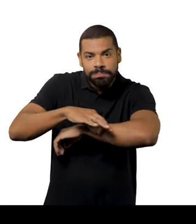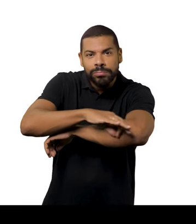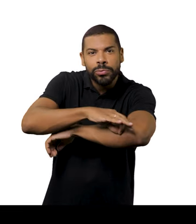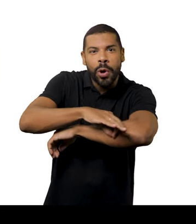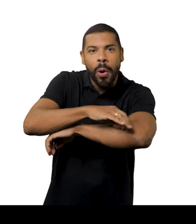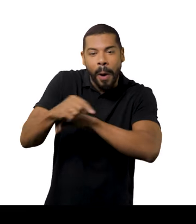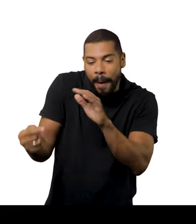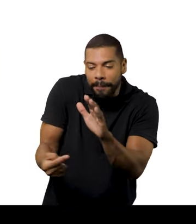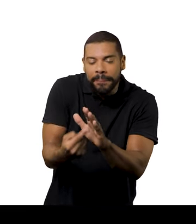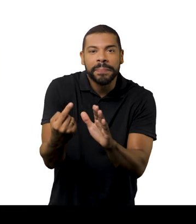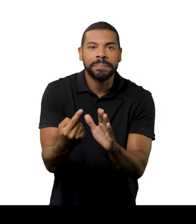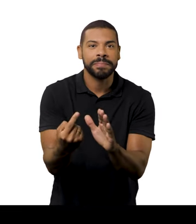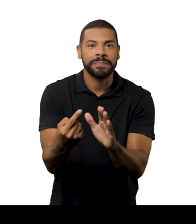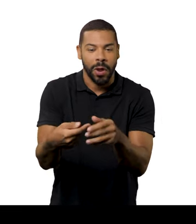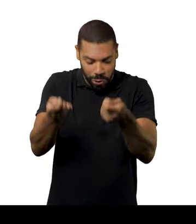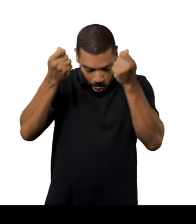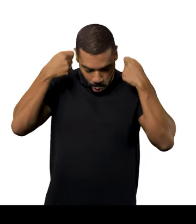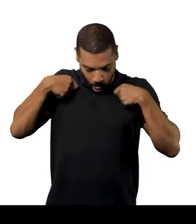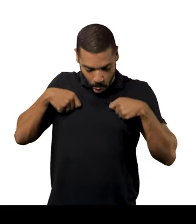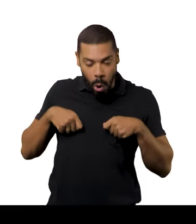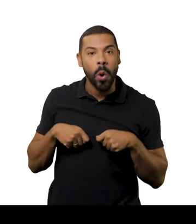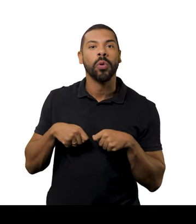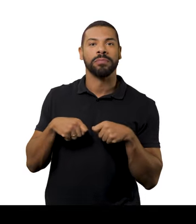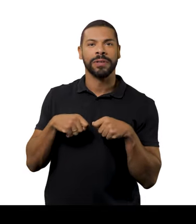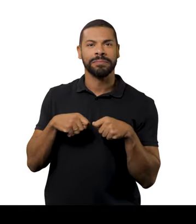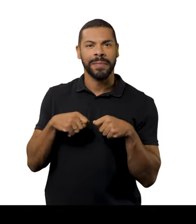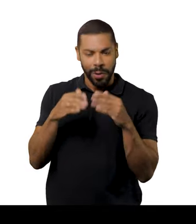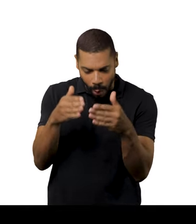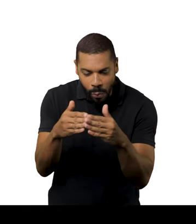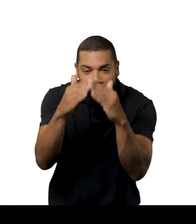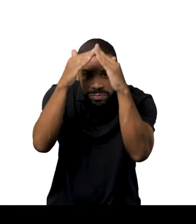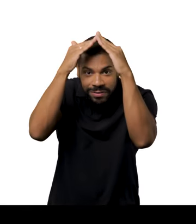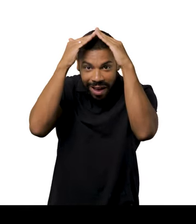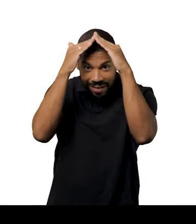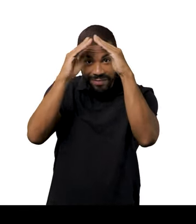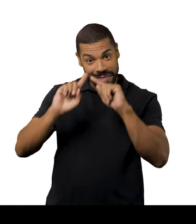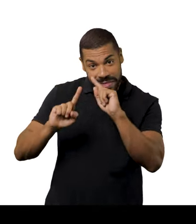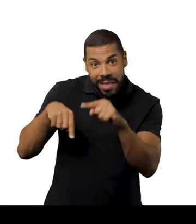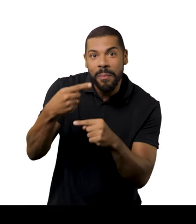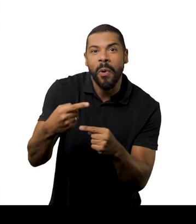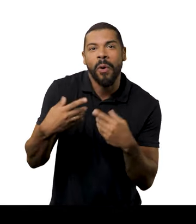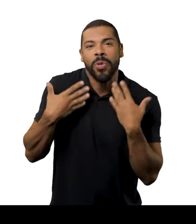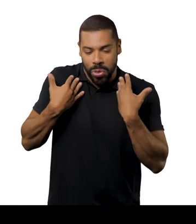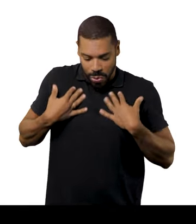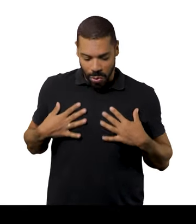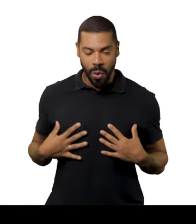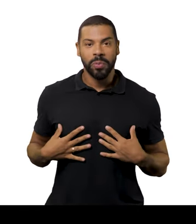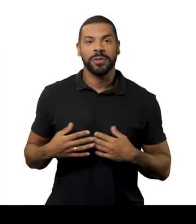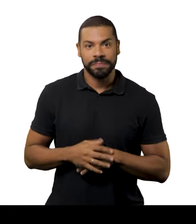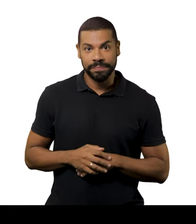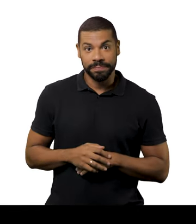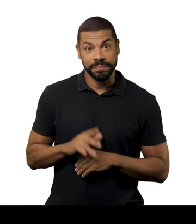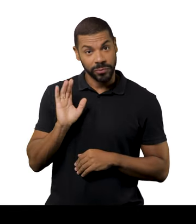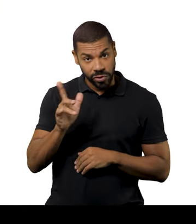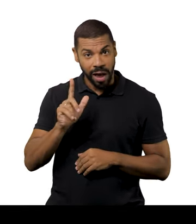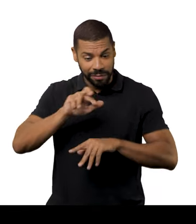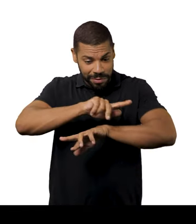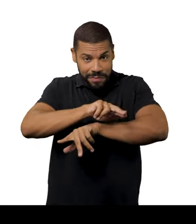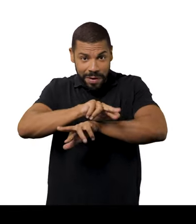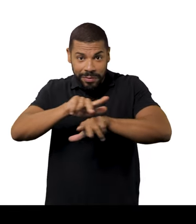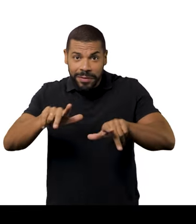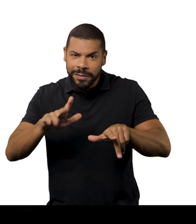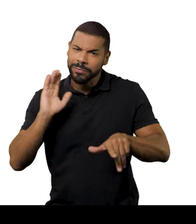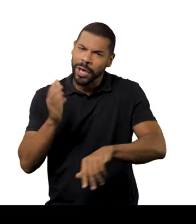e é a primeira, a primeira casa, depois do corpo, do próprio corpo. Eu usei elementos